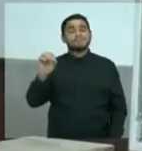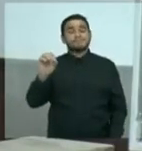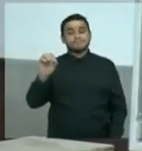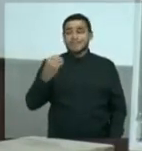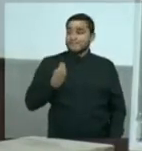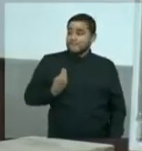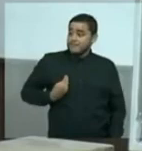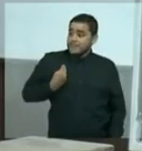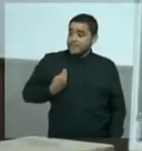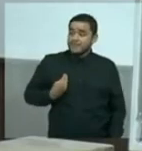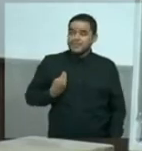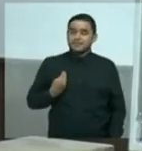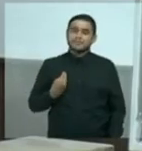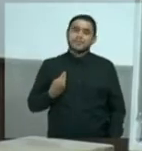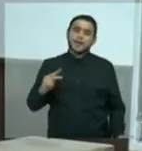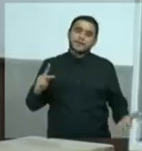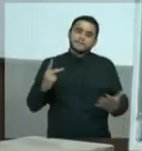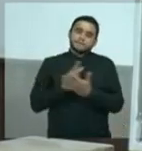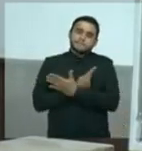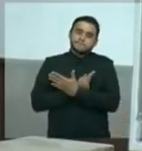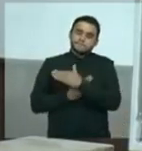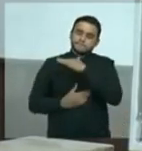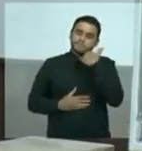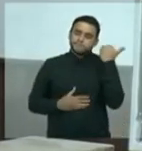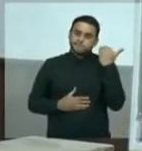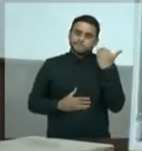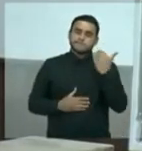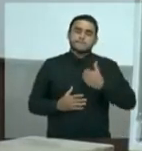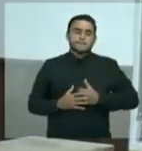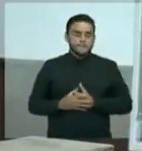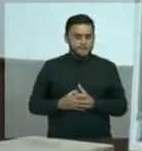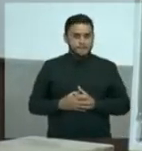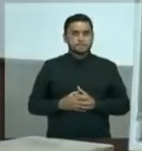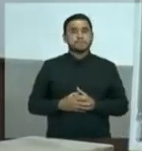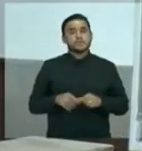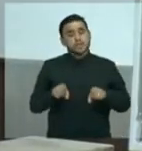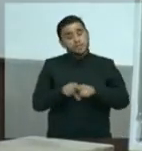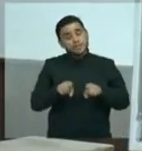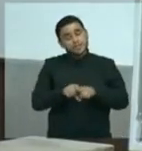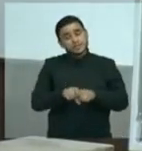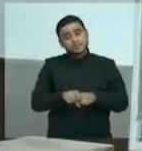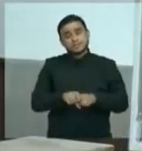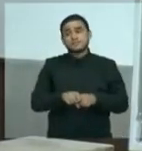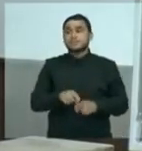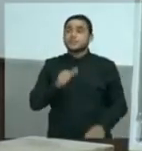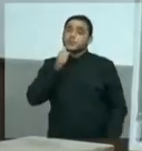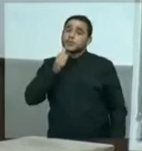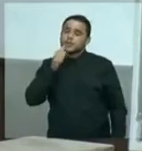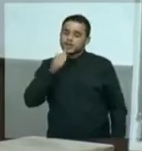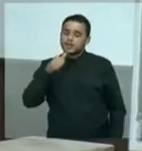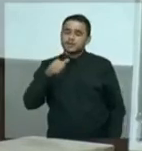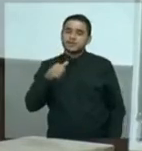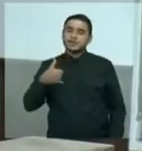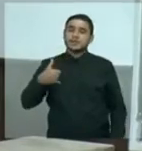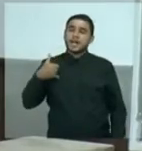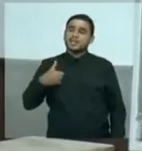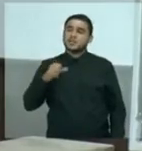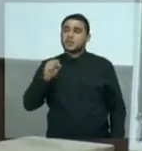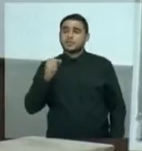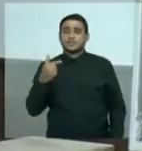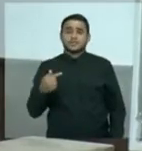a gente lembra hoje, 12 de agosto, falecimento dos dois. E Margarida Alves, se viva estivesse, faria 87 anos.